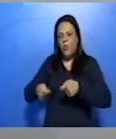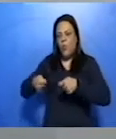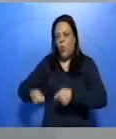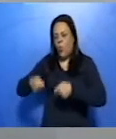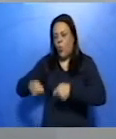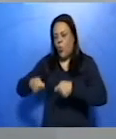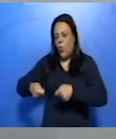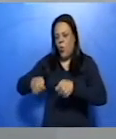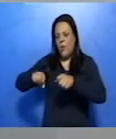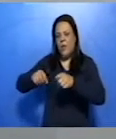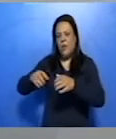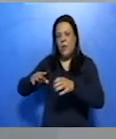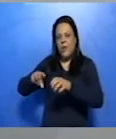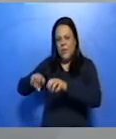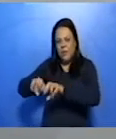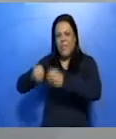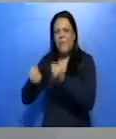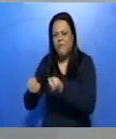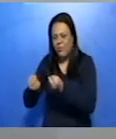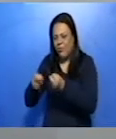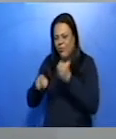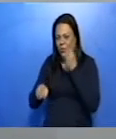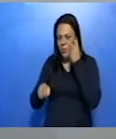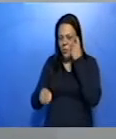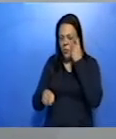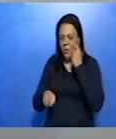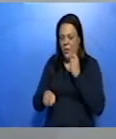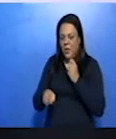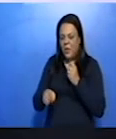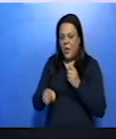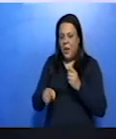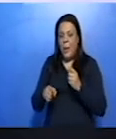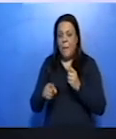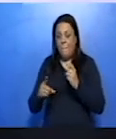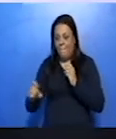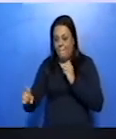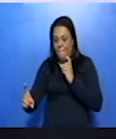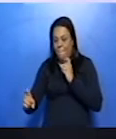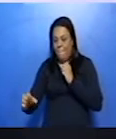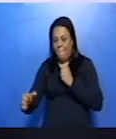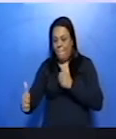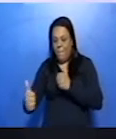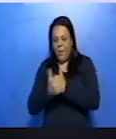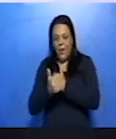falado. Carroça quebrada justamente diante da casa da Cartomante.